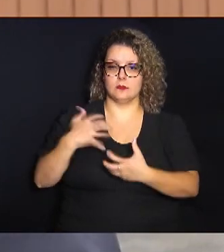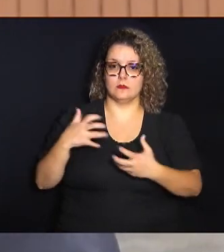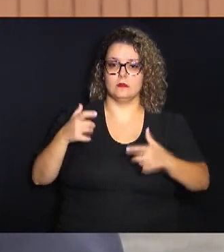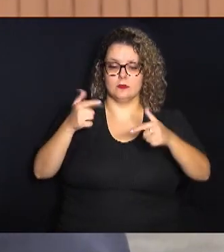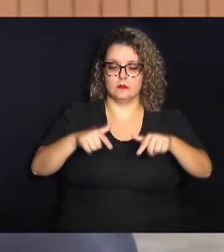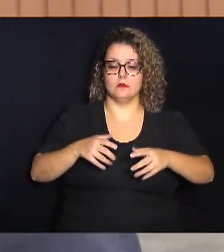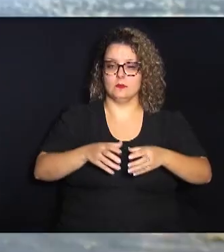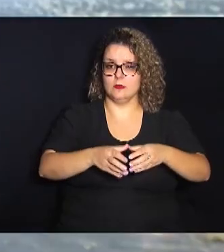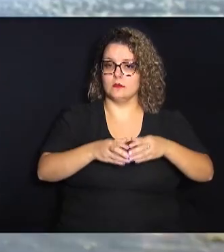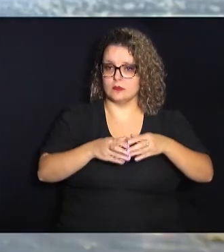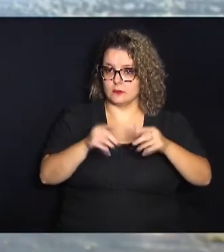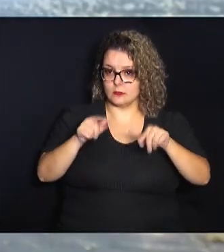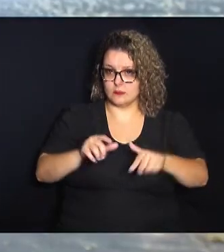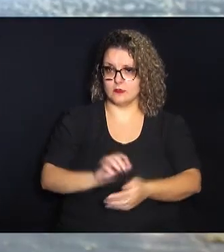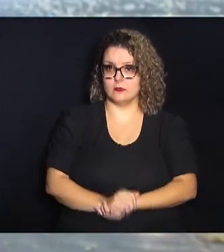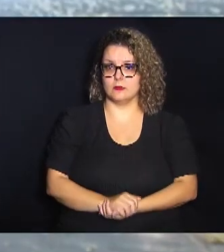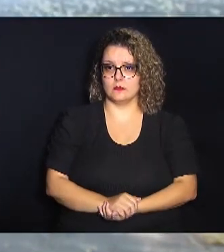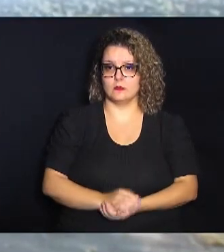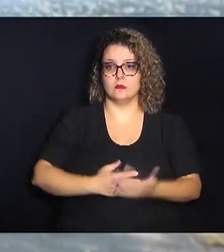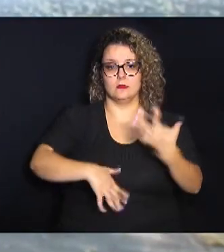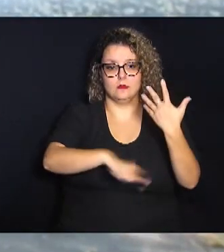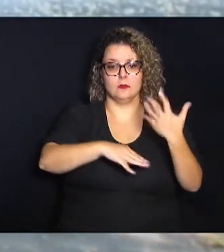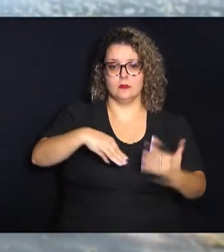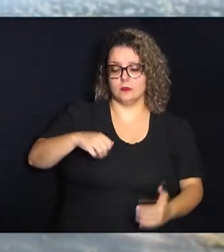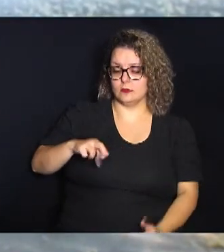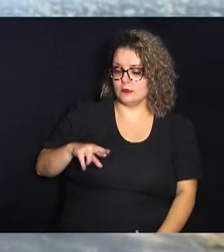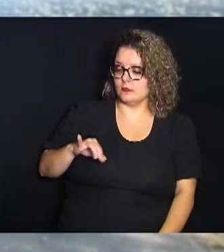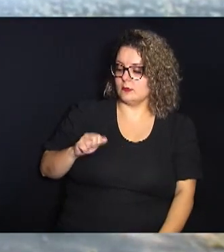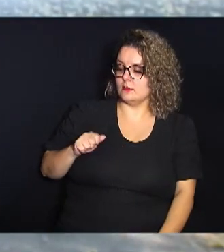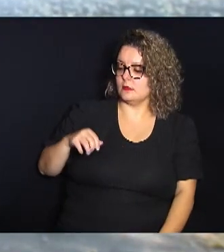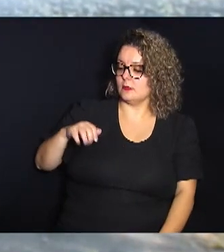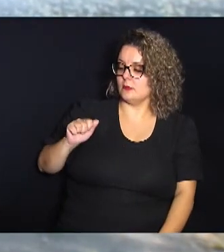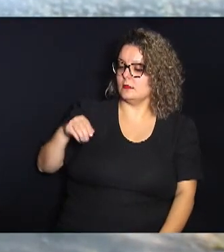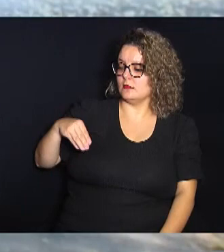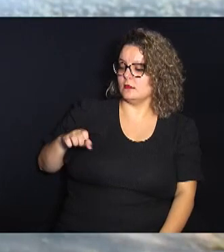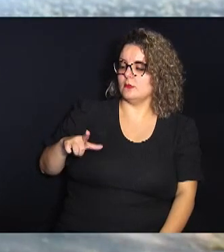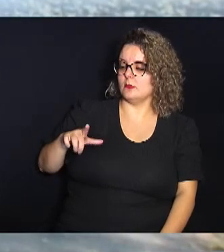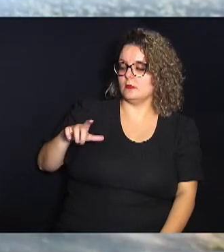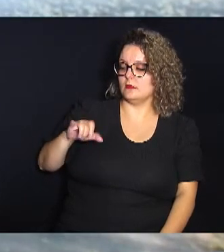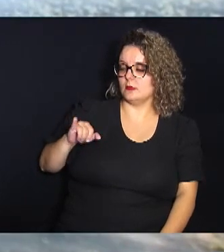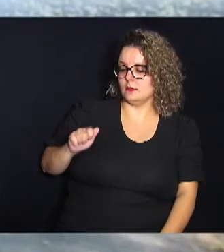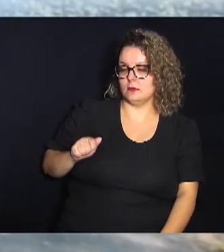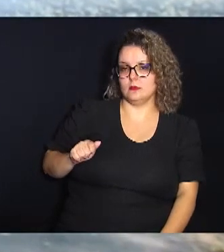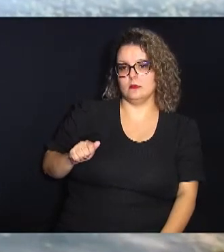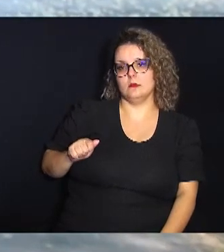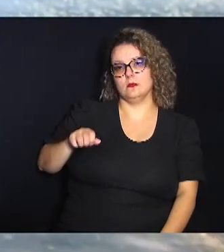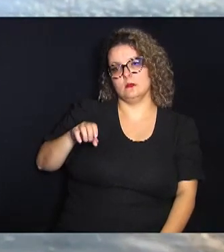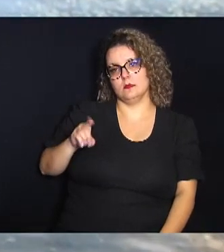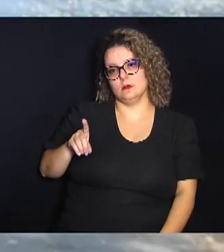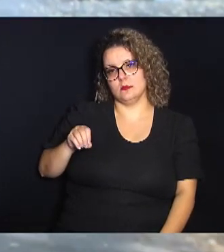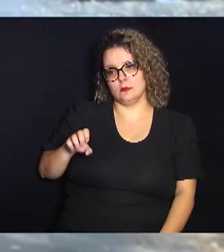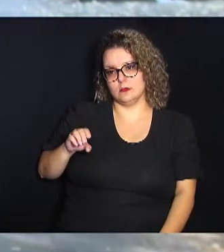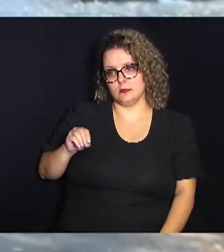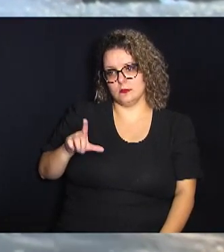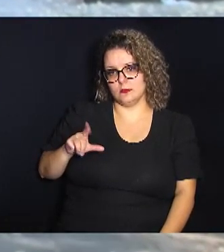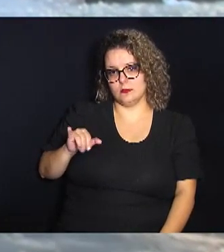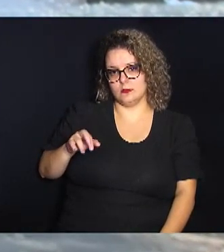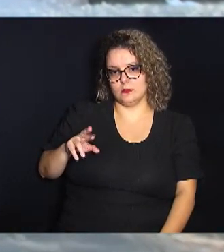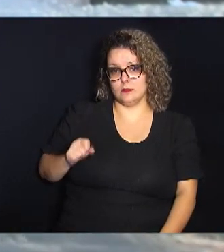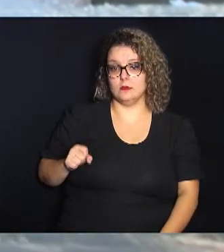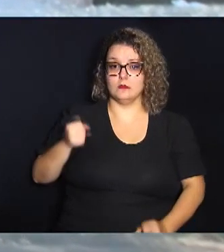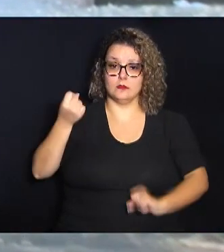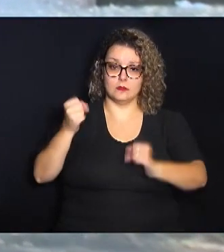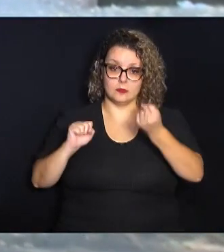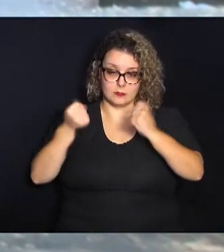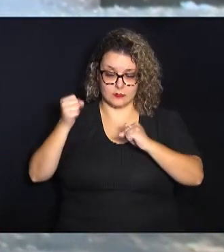ali naquele local A praça Maria Amélia de Arruda Botelho Barbosa de Oliveira aqui no Parque Industrial é uma